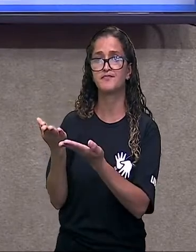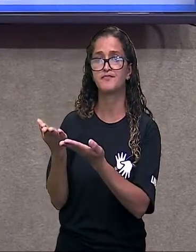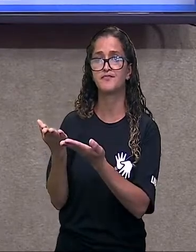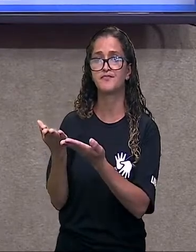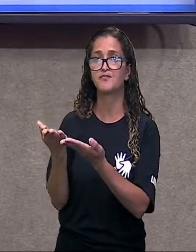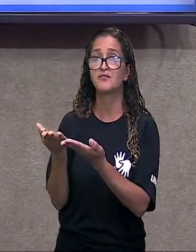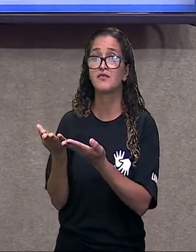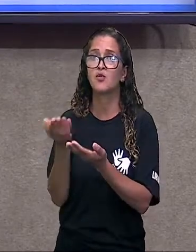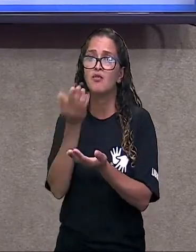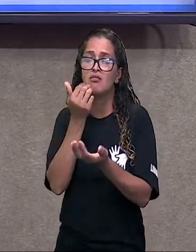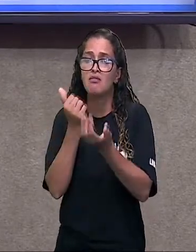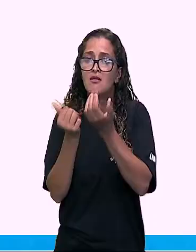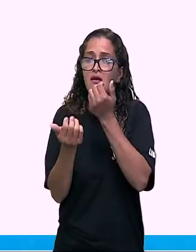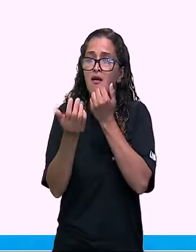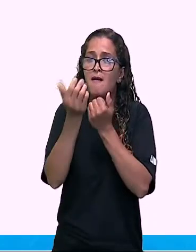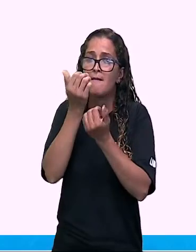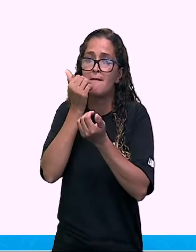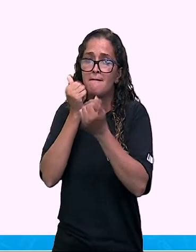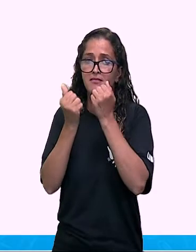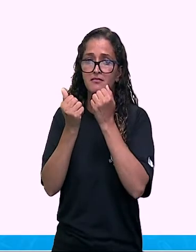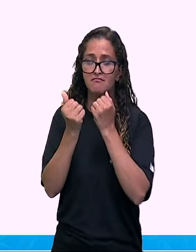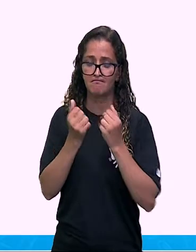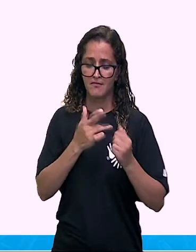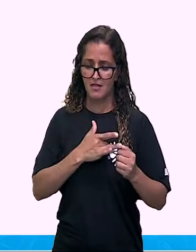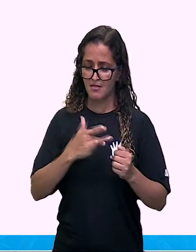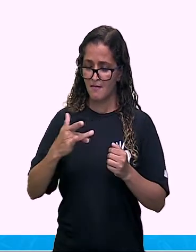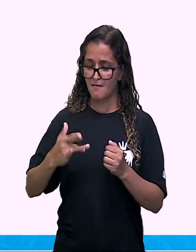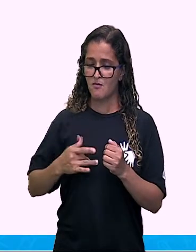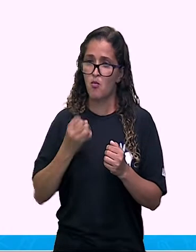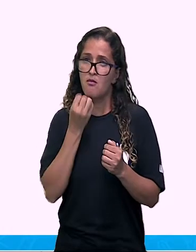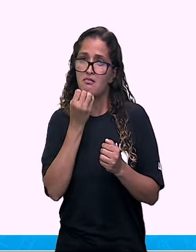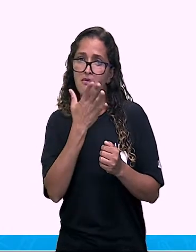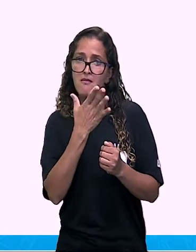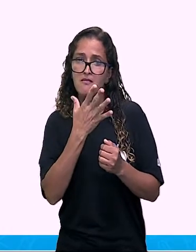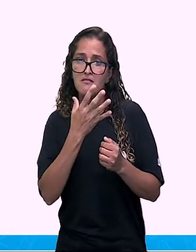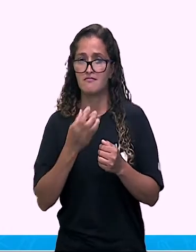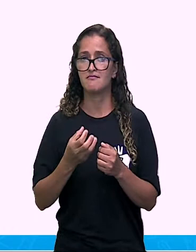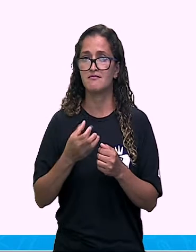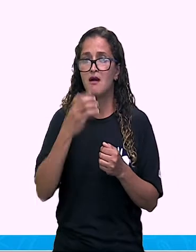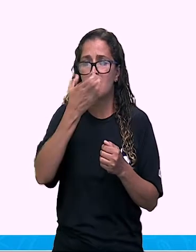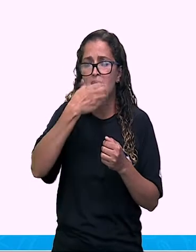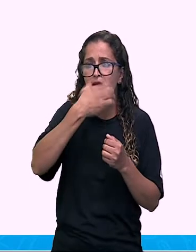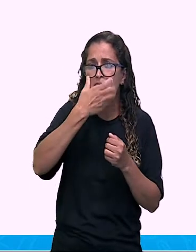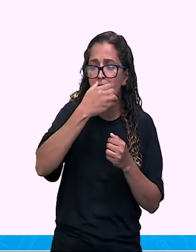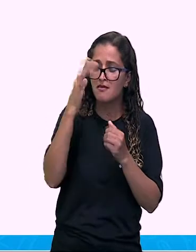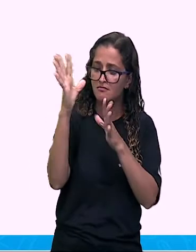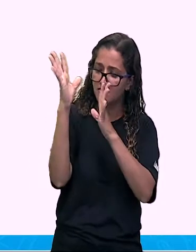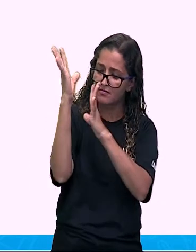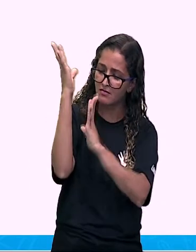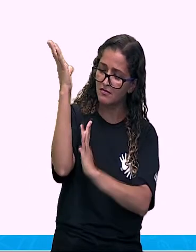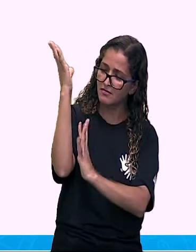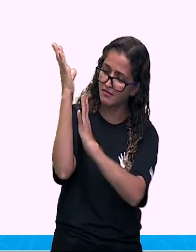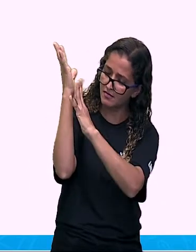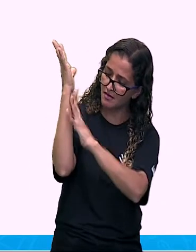Comer alimentos ricos em fibras, como frutas, verduras, legumes